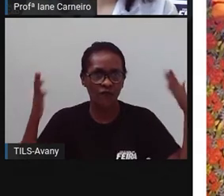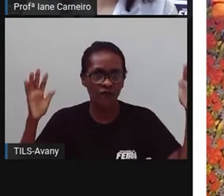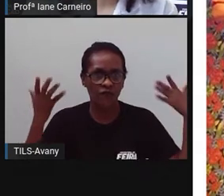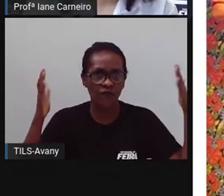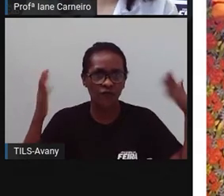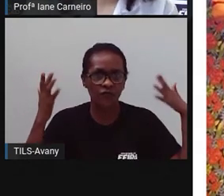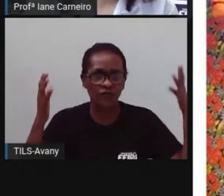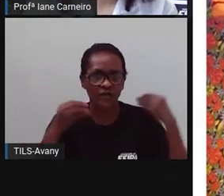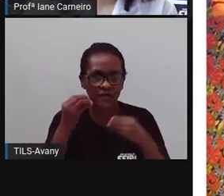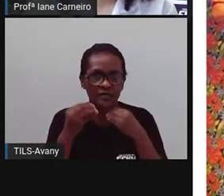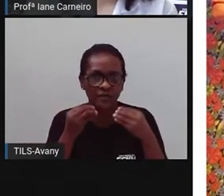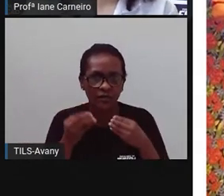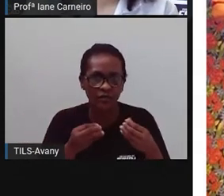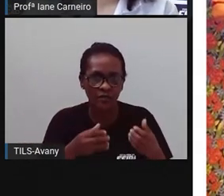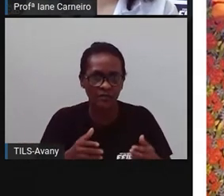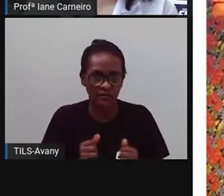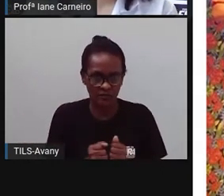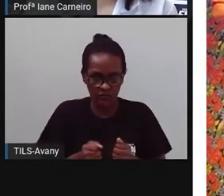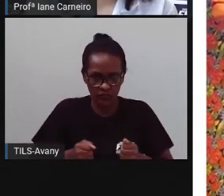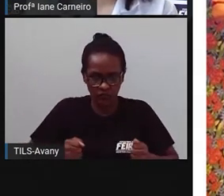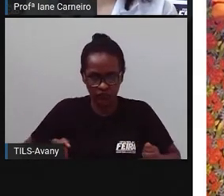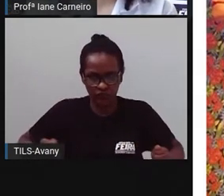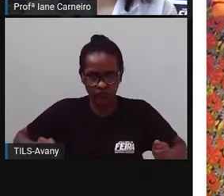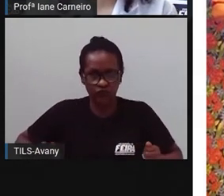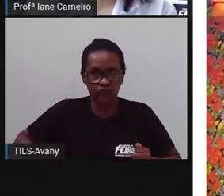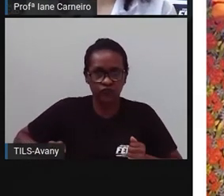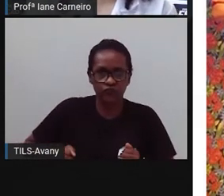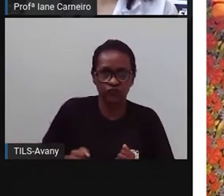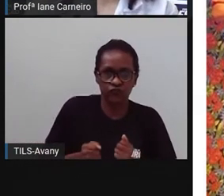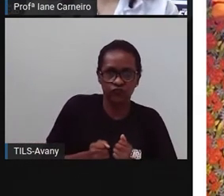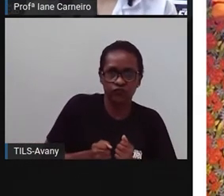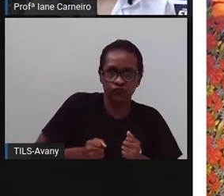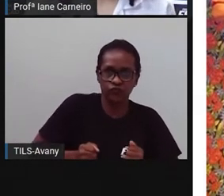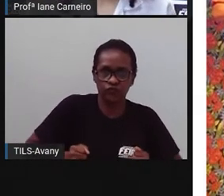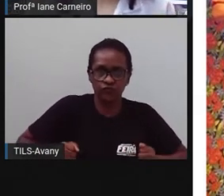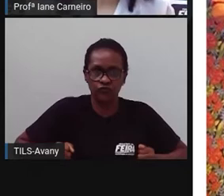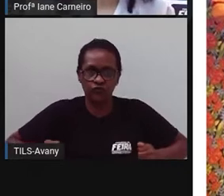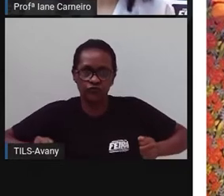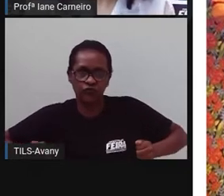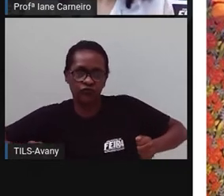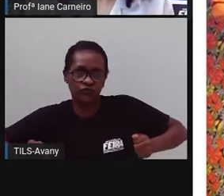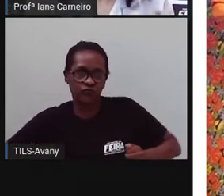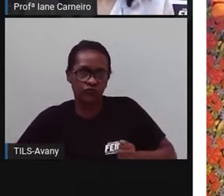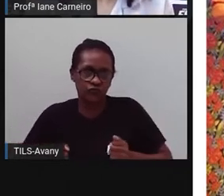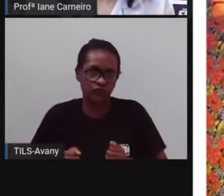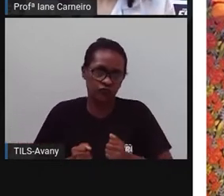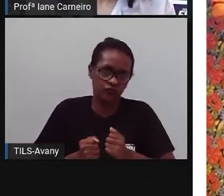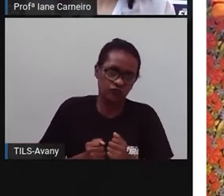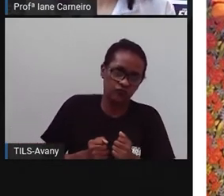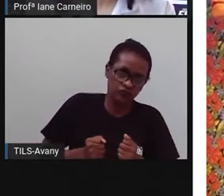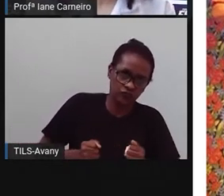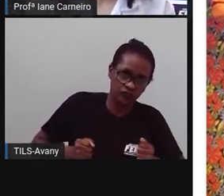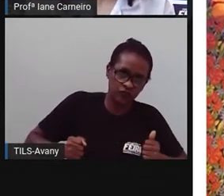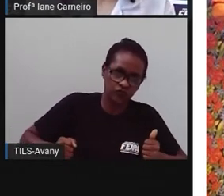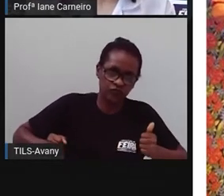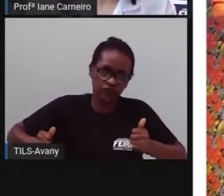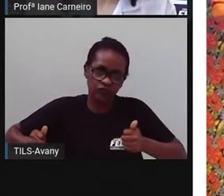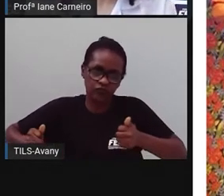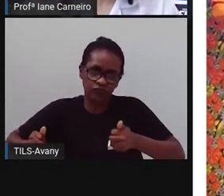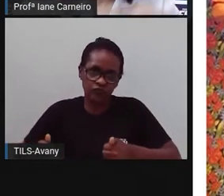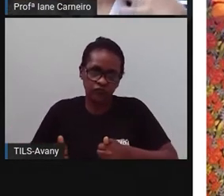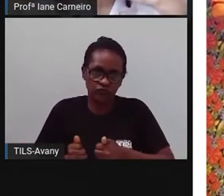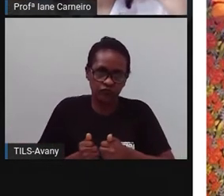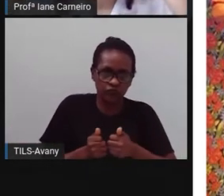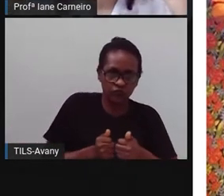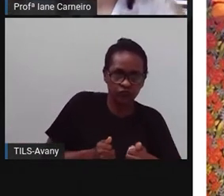ela valoriza a cultura popular do nosso município, né? Então, a gente vê os sanfoneiros, né? Que é uma cultura tão importante para o nordestino,